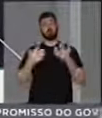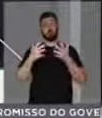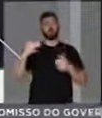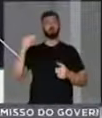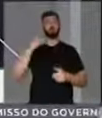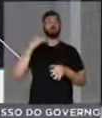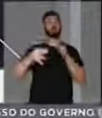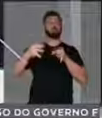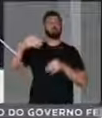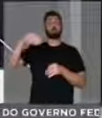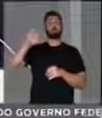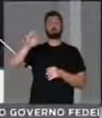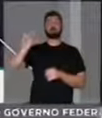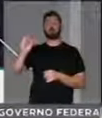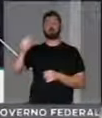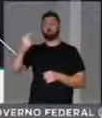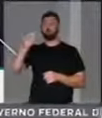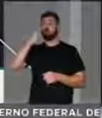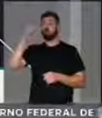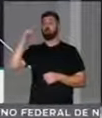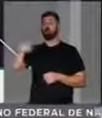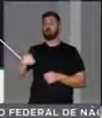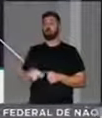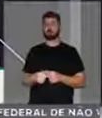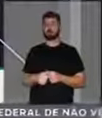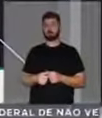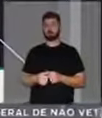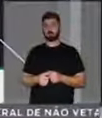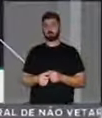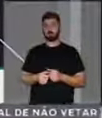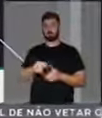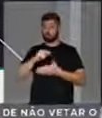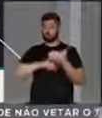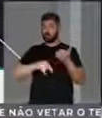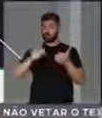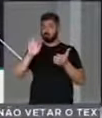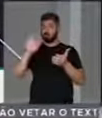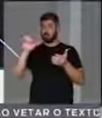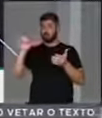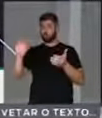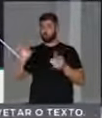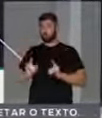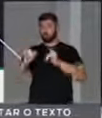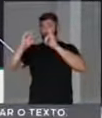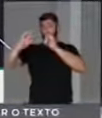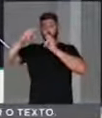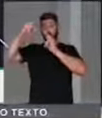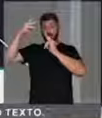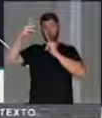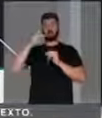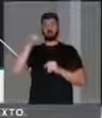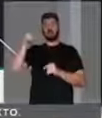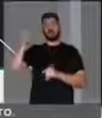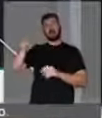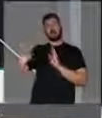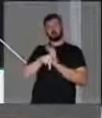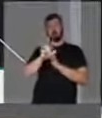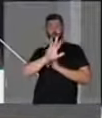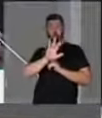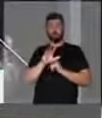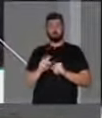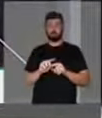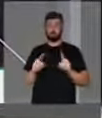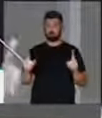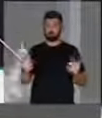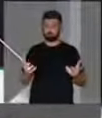Moro comece a ver a situação das notas falsas, do triplex, que ele disse que é do Lula, e